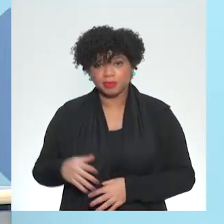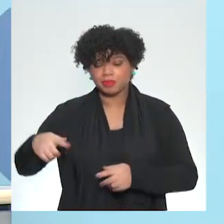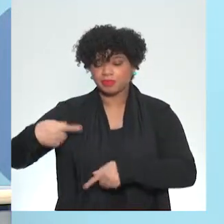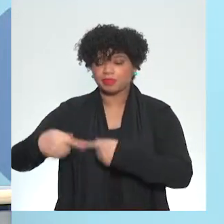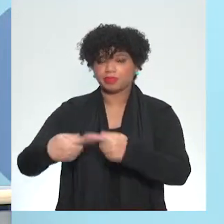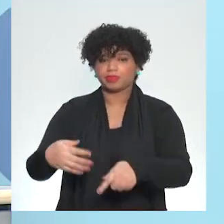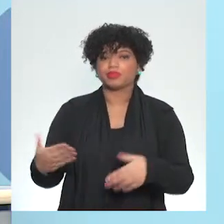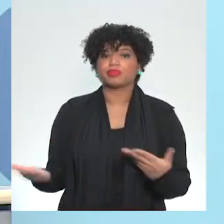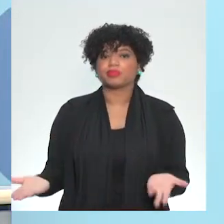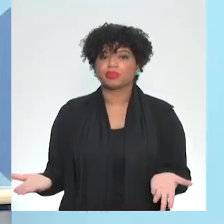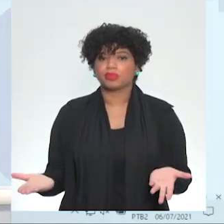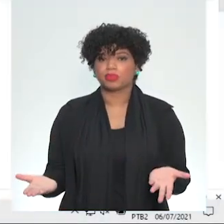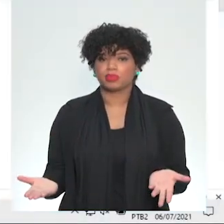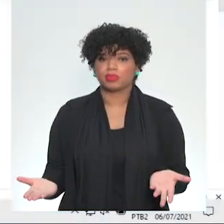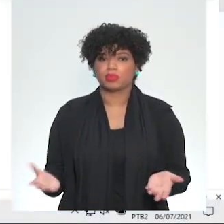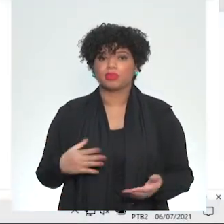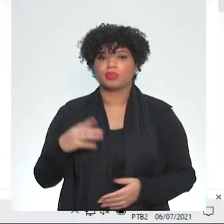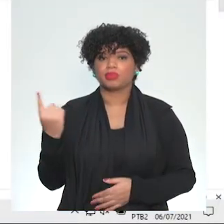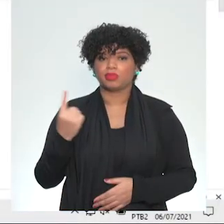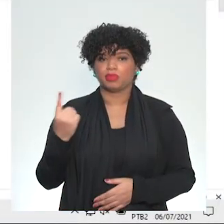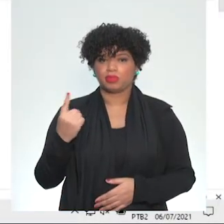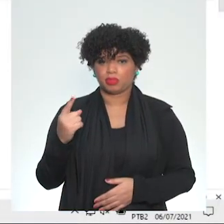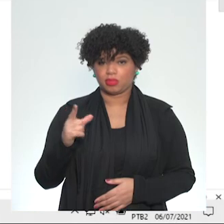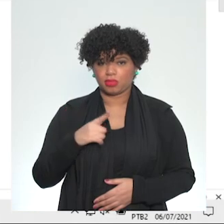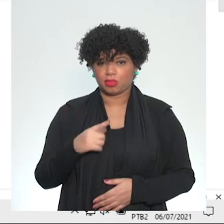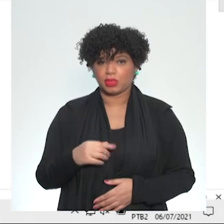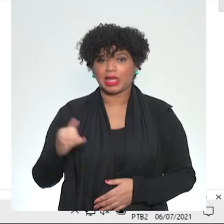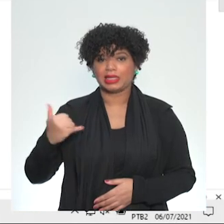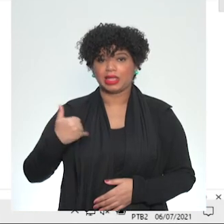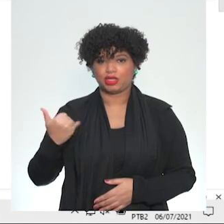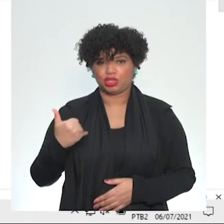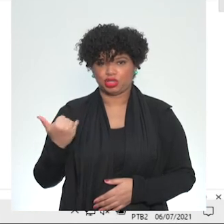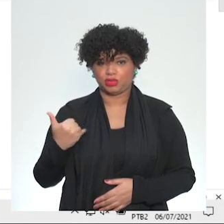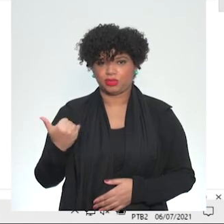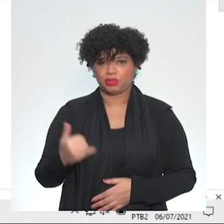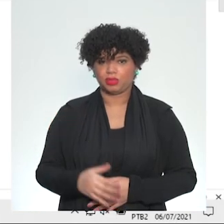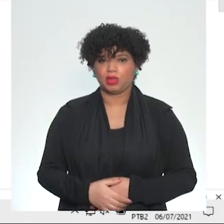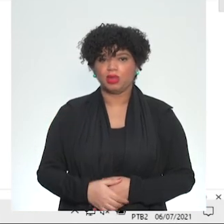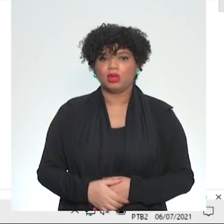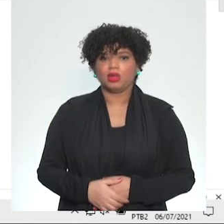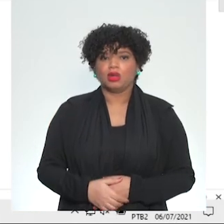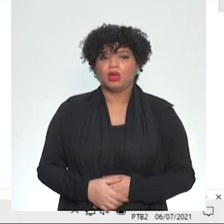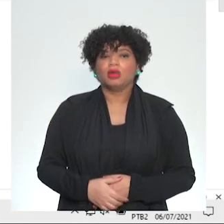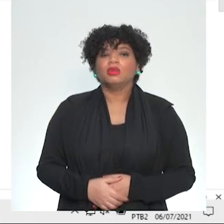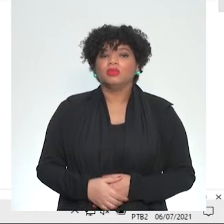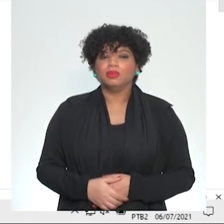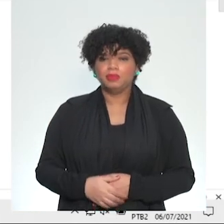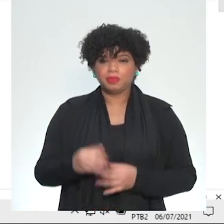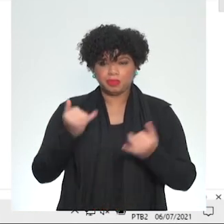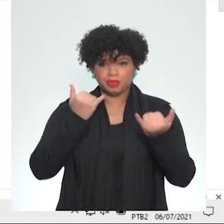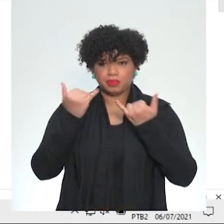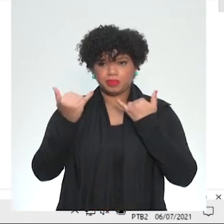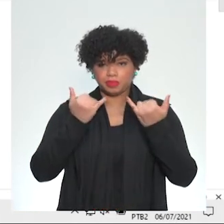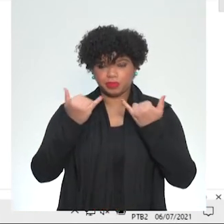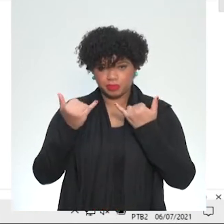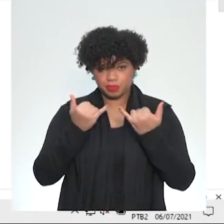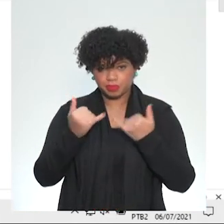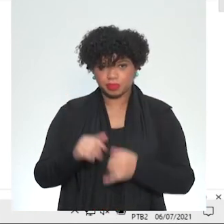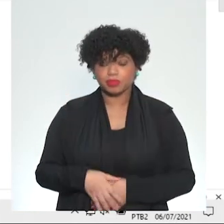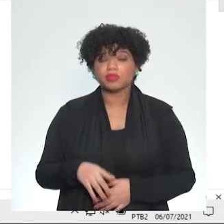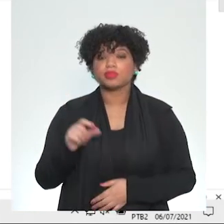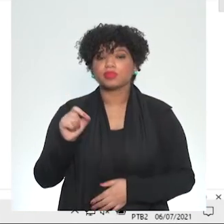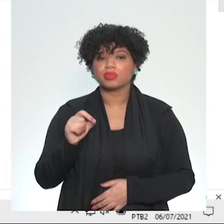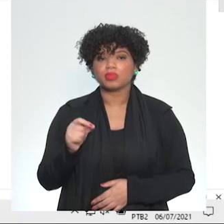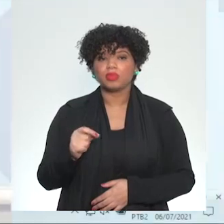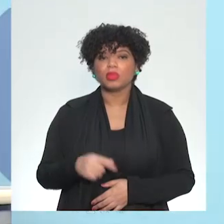pertenço. Então, a primeira coisa que eu preciso é a idade. Essa informação de idade, do que ela vai consistir? Então,